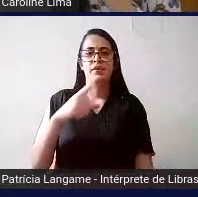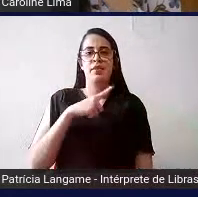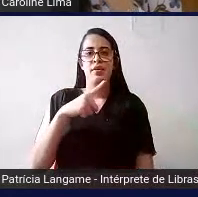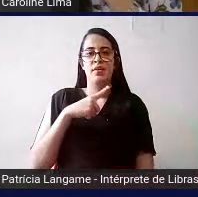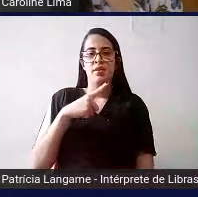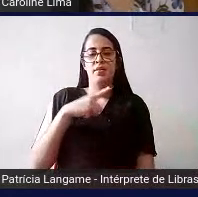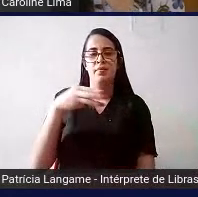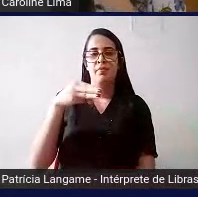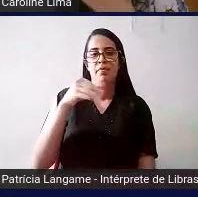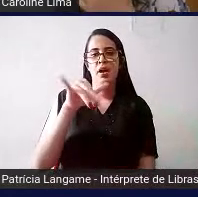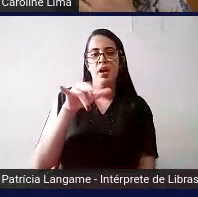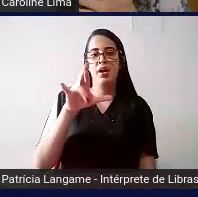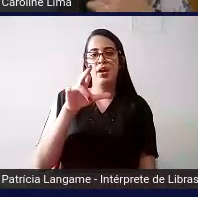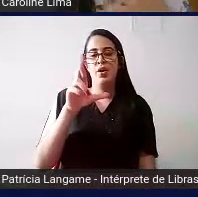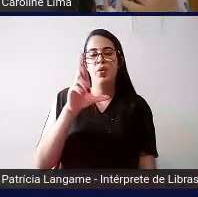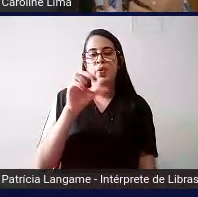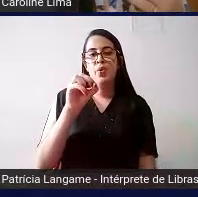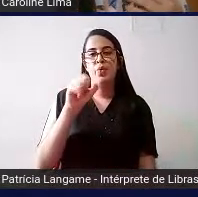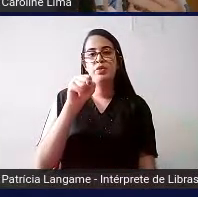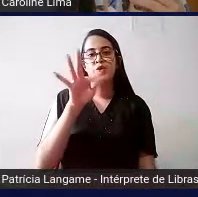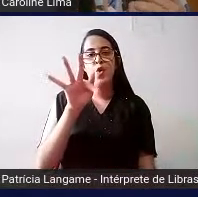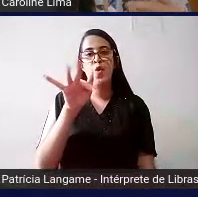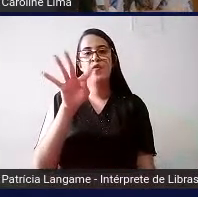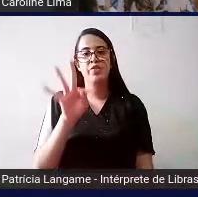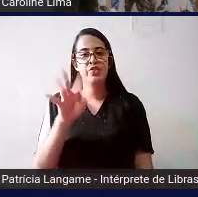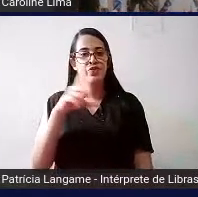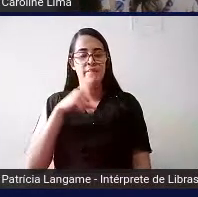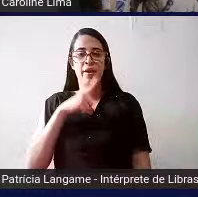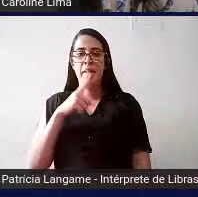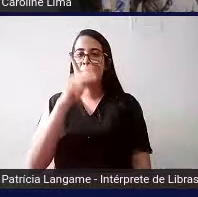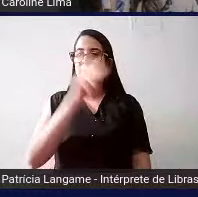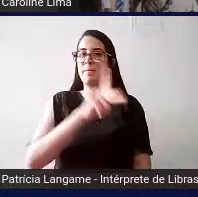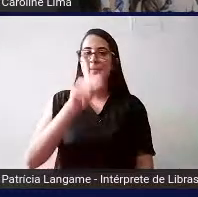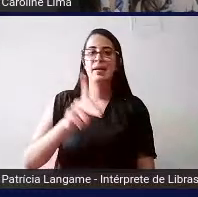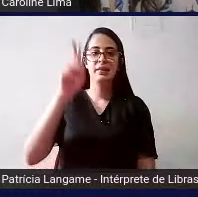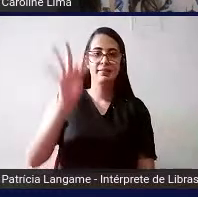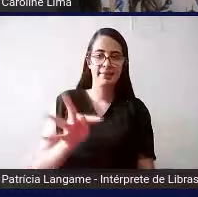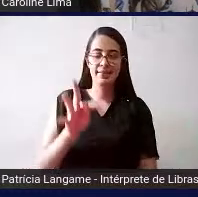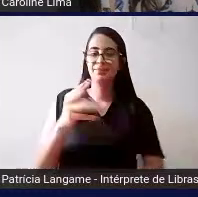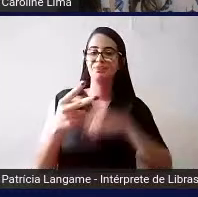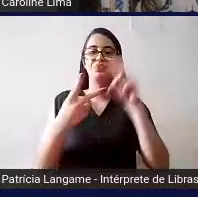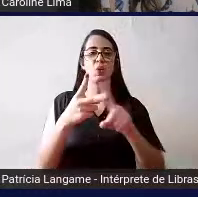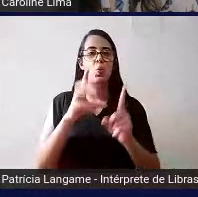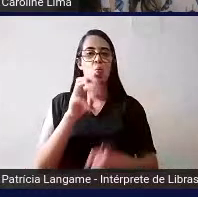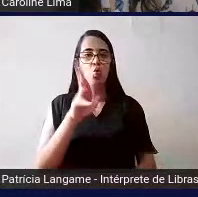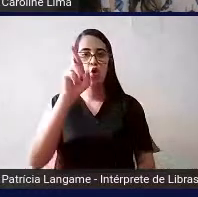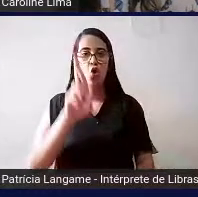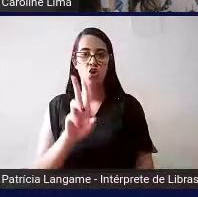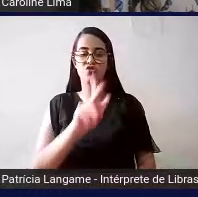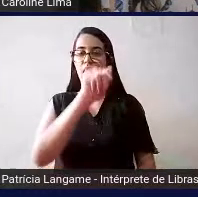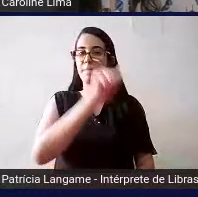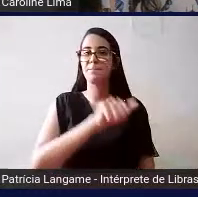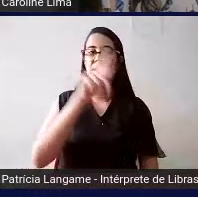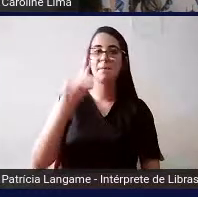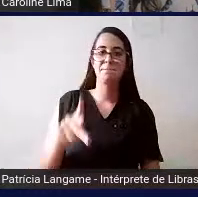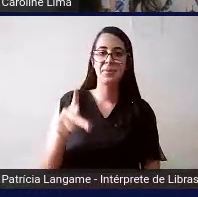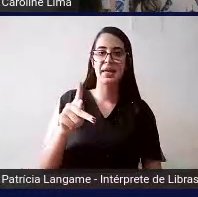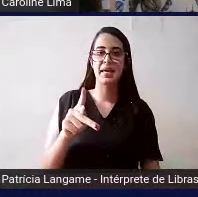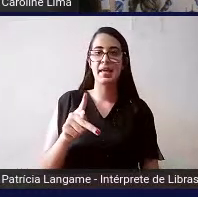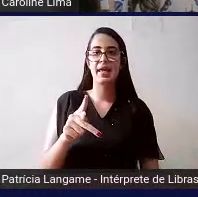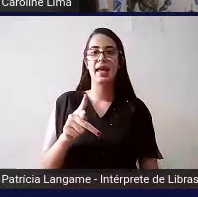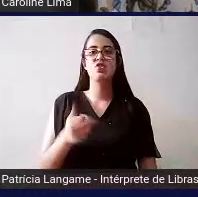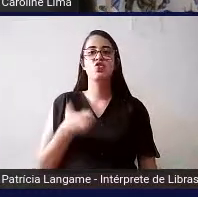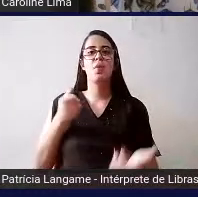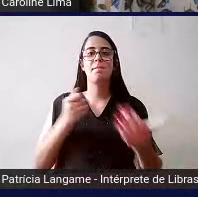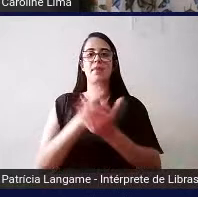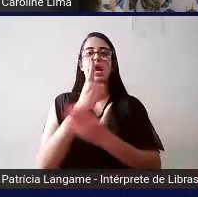Microsoft que tem lá o Word o PowerPoint né o aqueles aplicativos da Microsoft que a gente paga pra